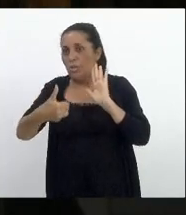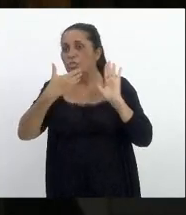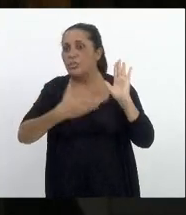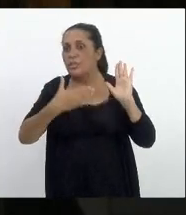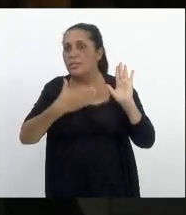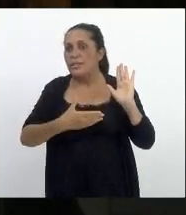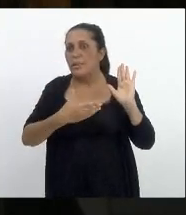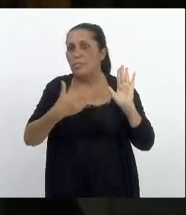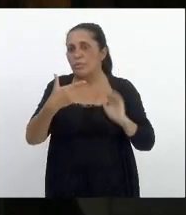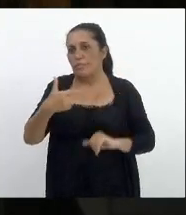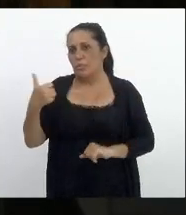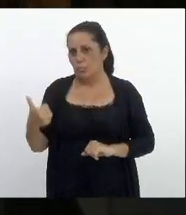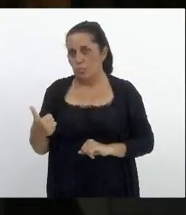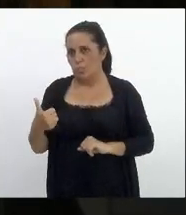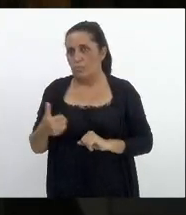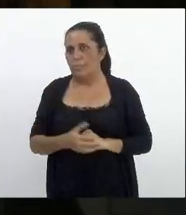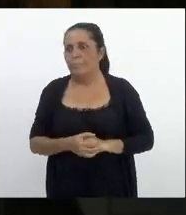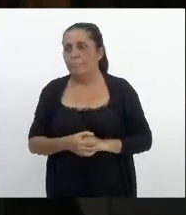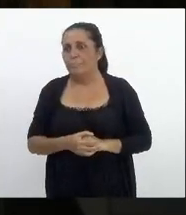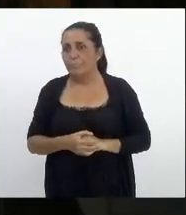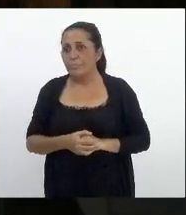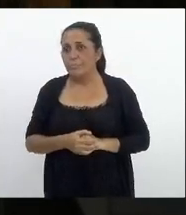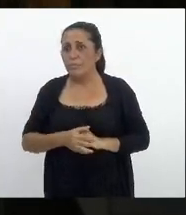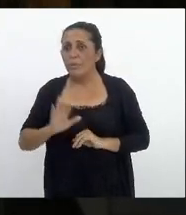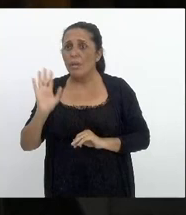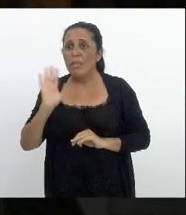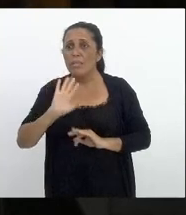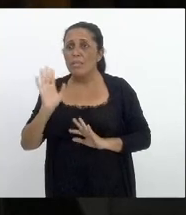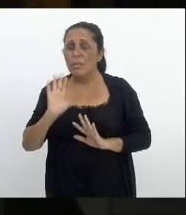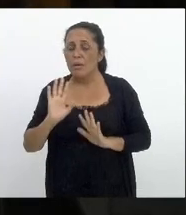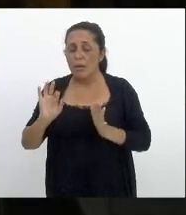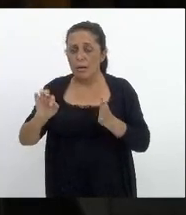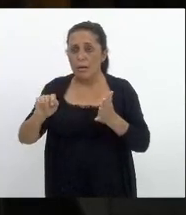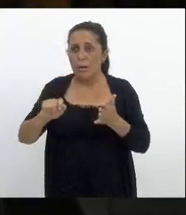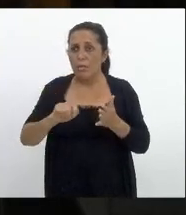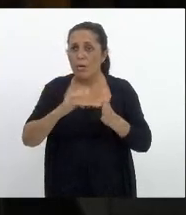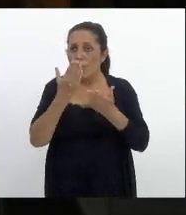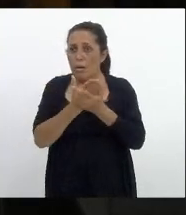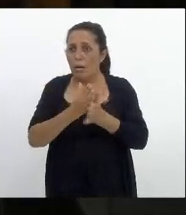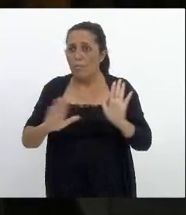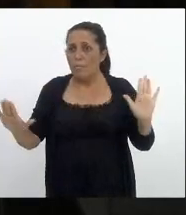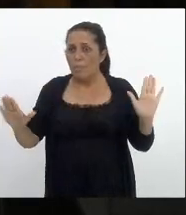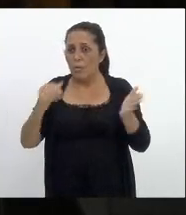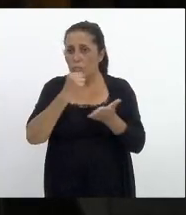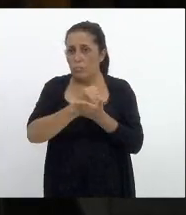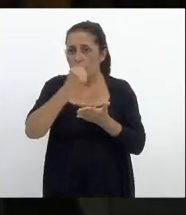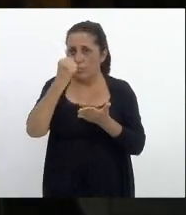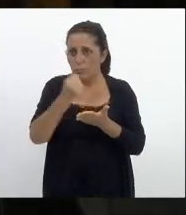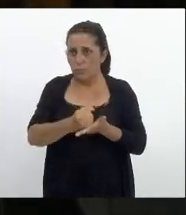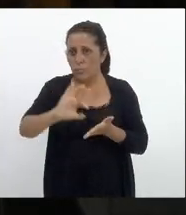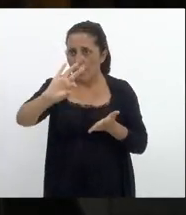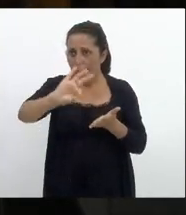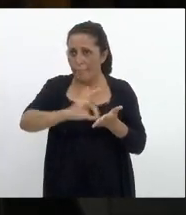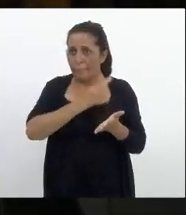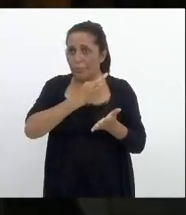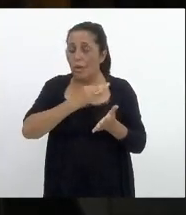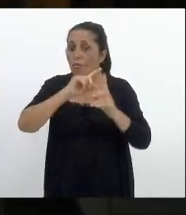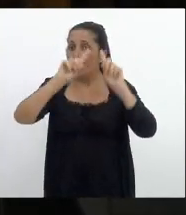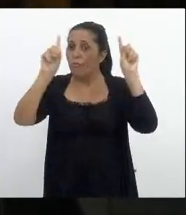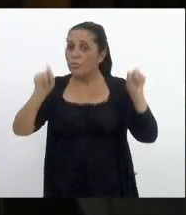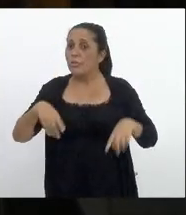não incidindo naqueles funcionários que já estão